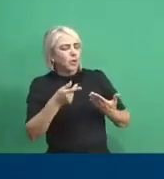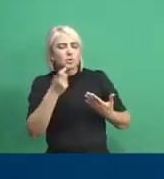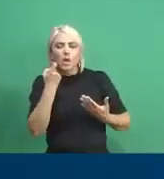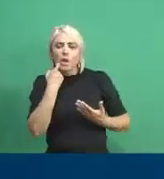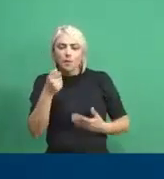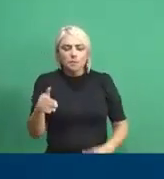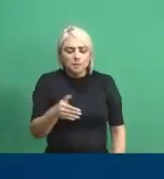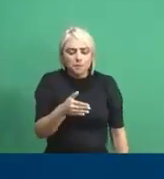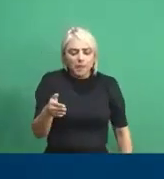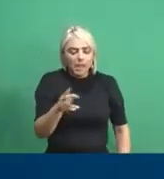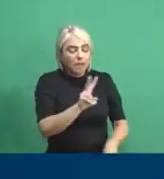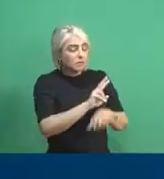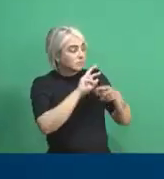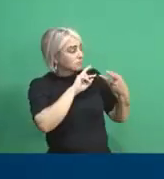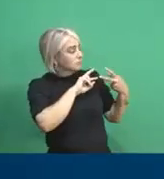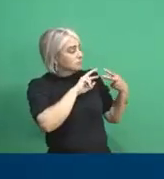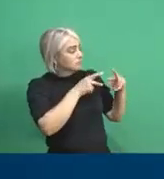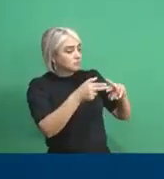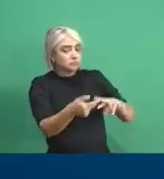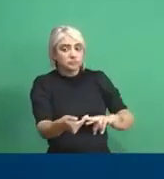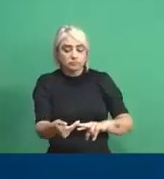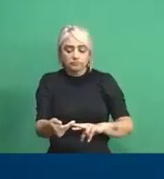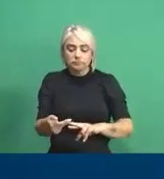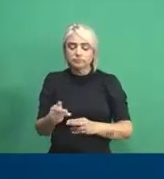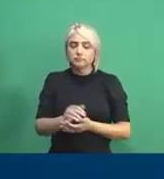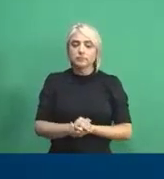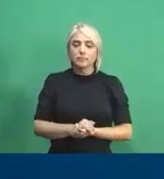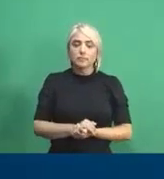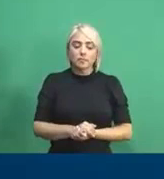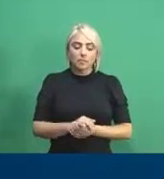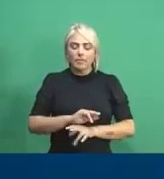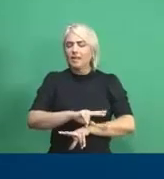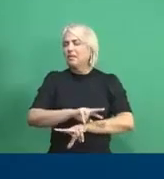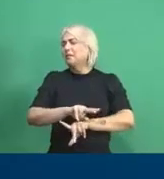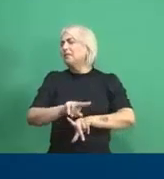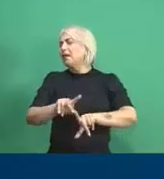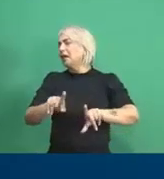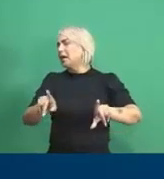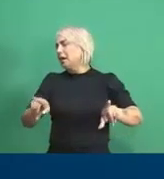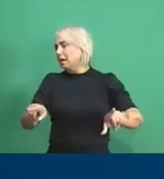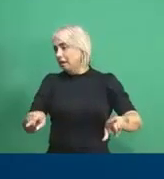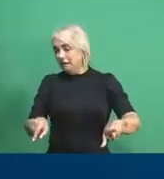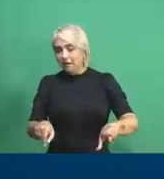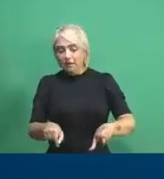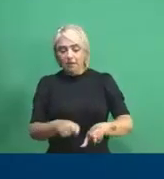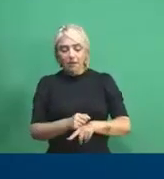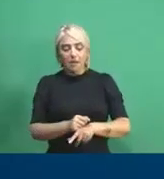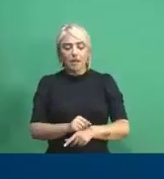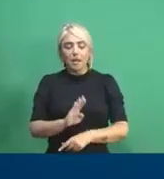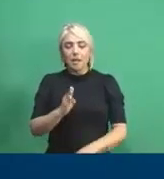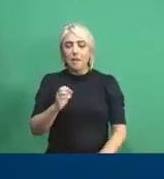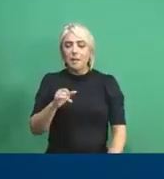monitoramento, genética também, seme, reprodução. Enfim, é uma gama de microbiologia,